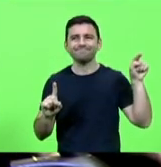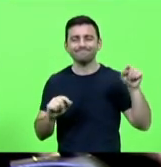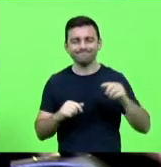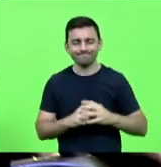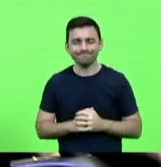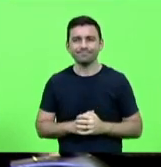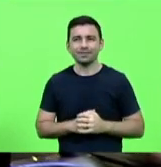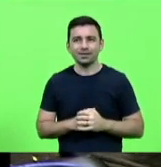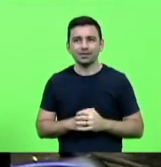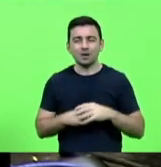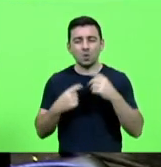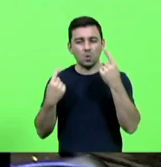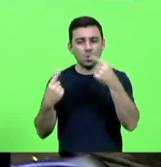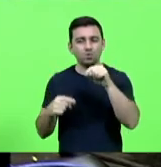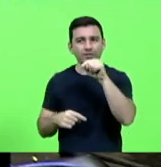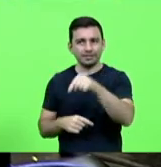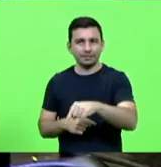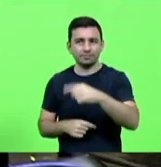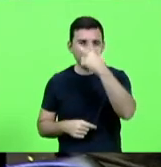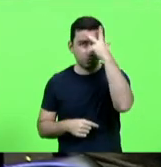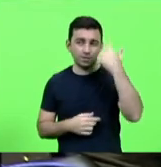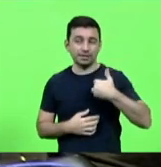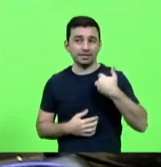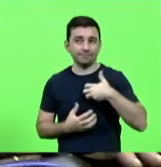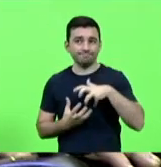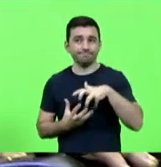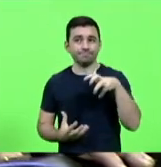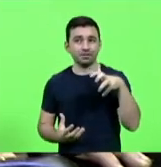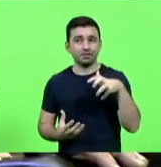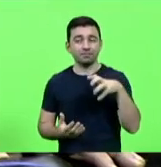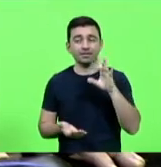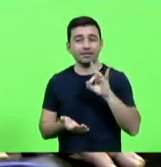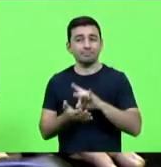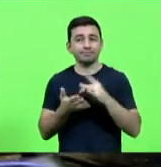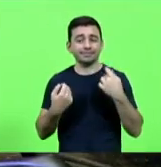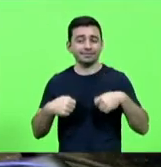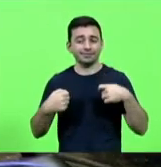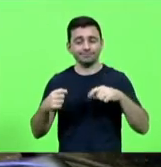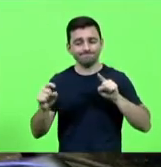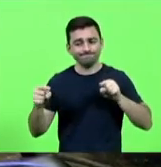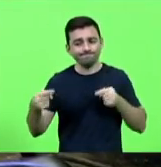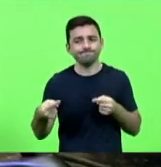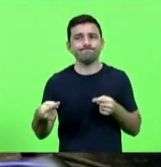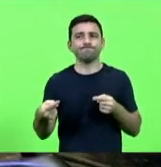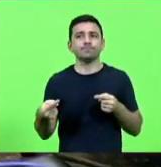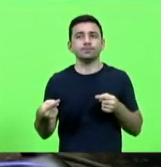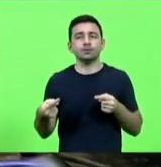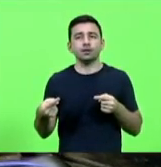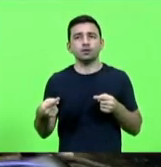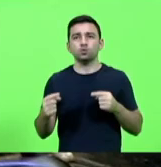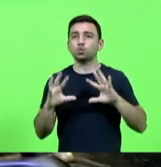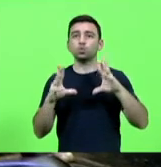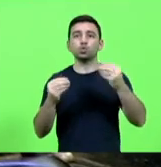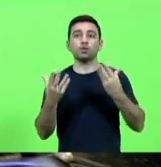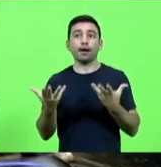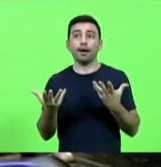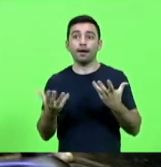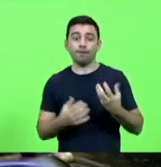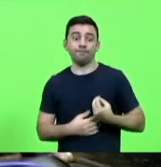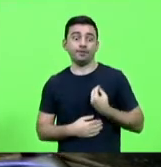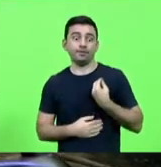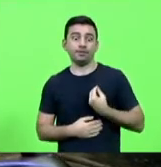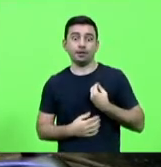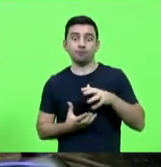e é uma realidade que nós temos que encarar todos nós queremos longevidade nosso estado